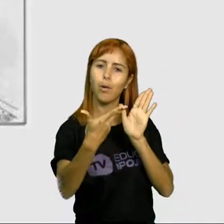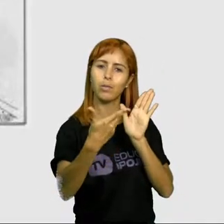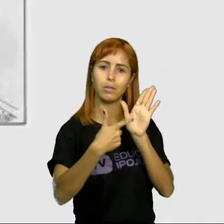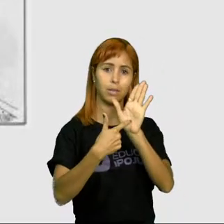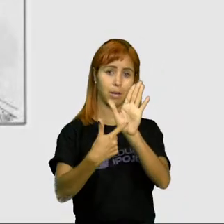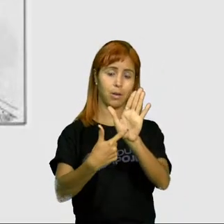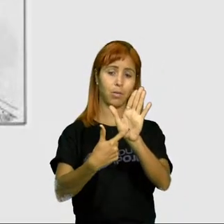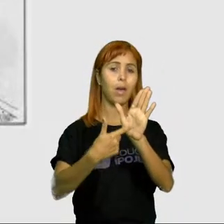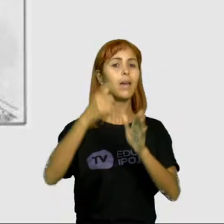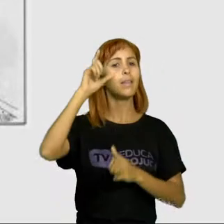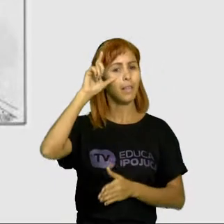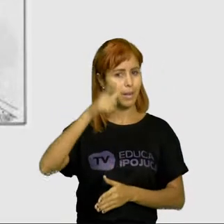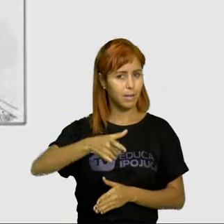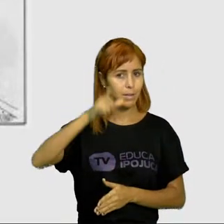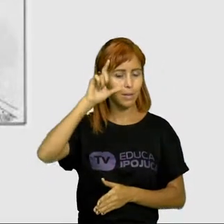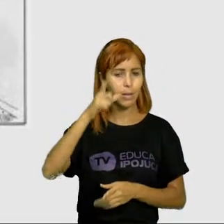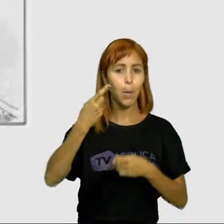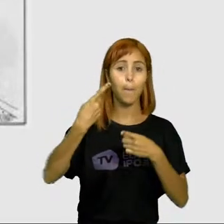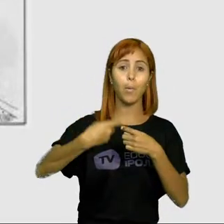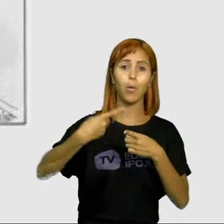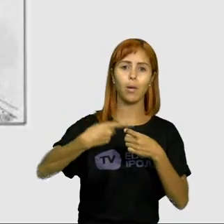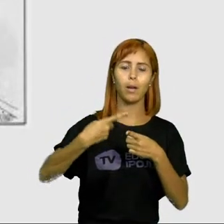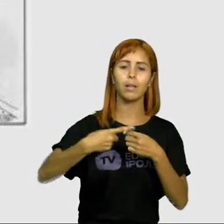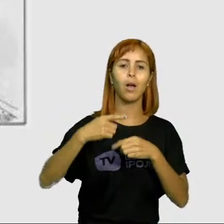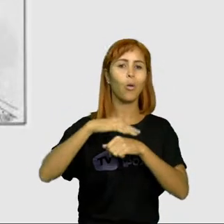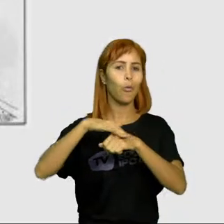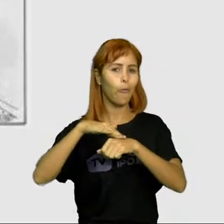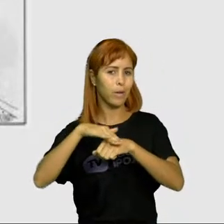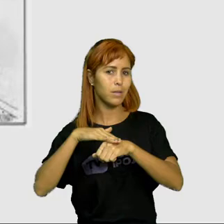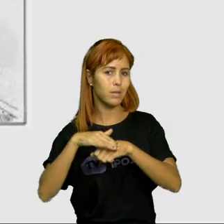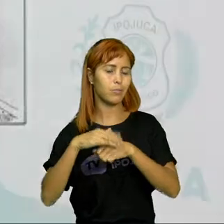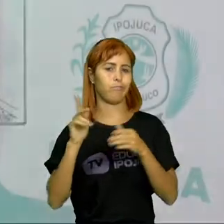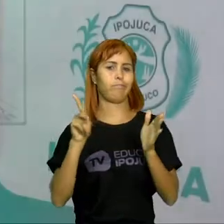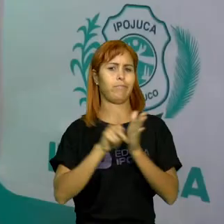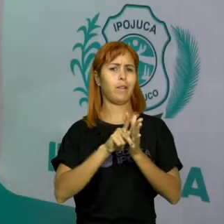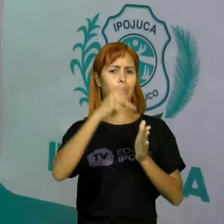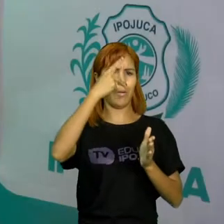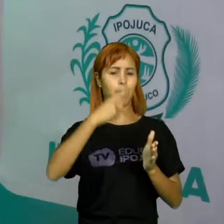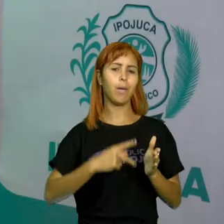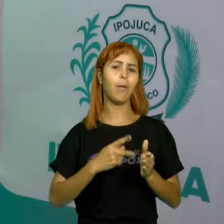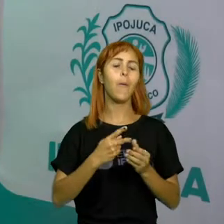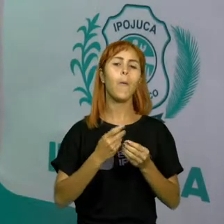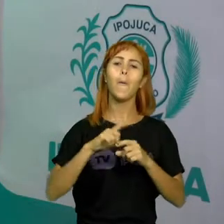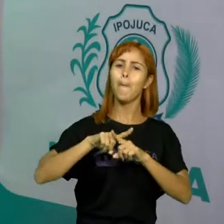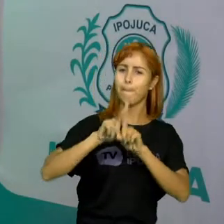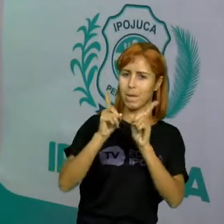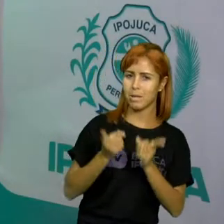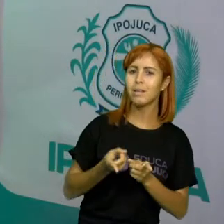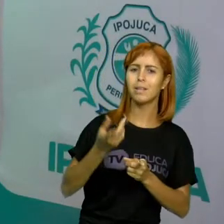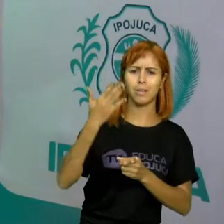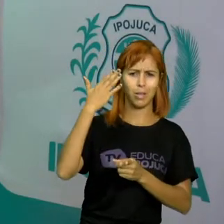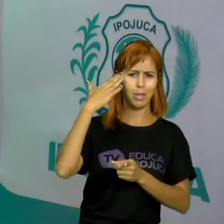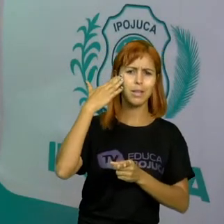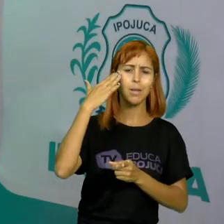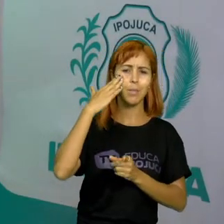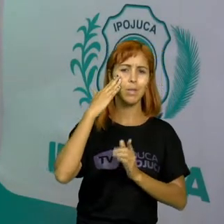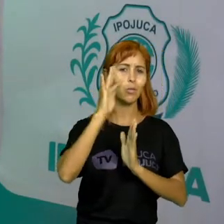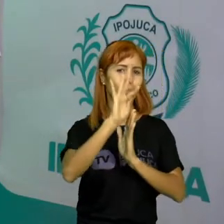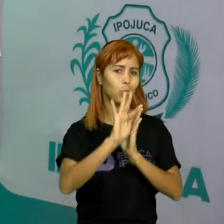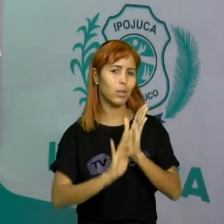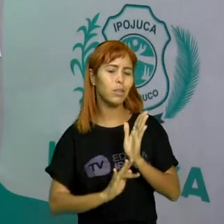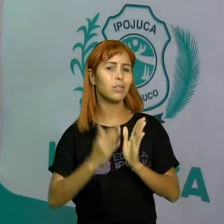E aí é bem interessante, porque ela está aí conversando com ela mesma, mas ela também tem que ter um entendimento, a